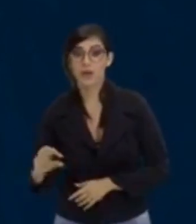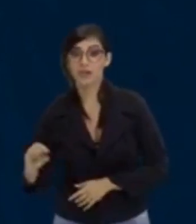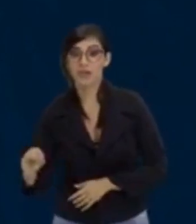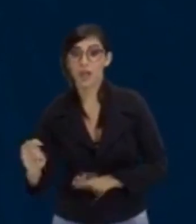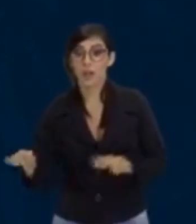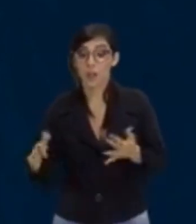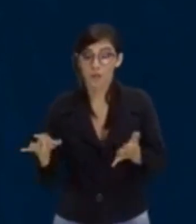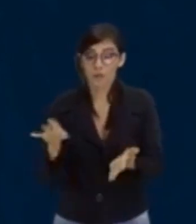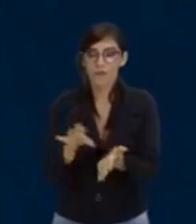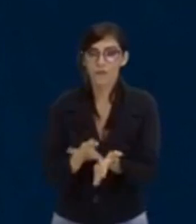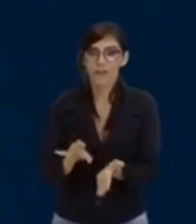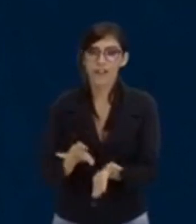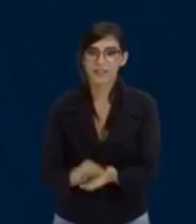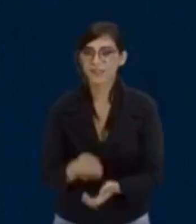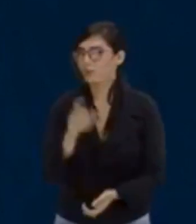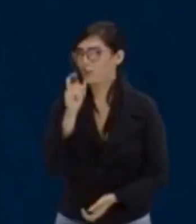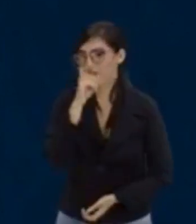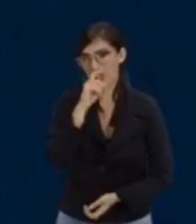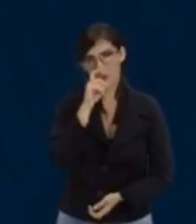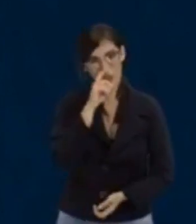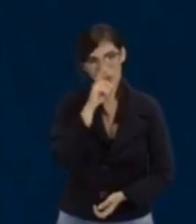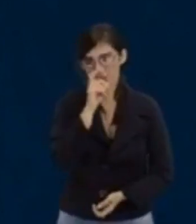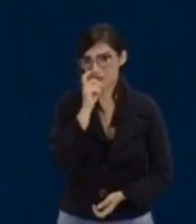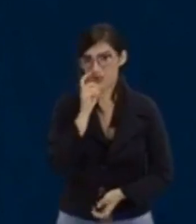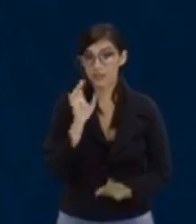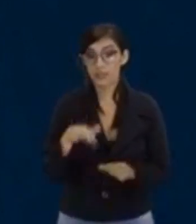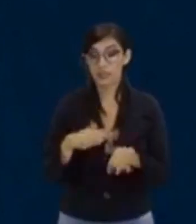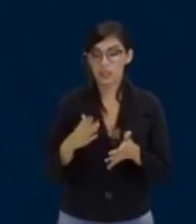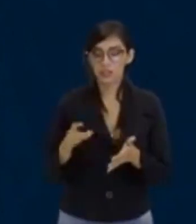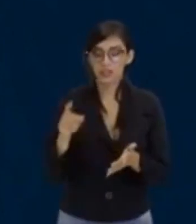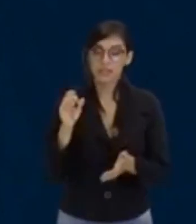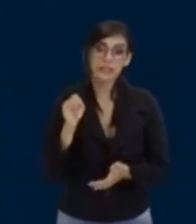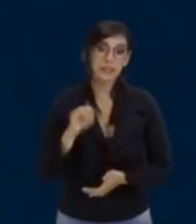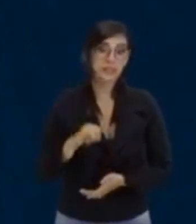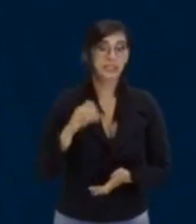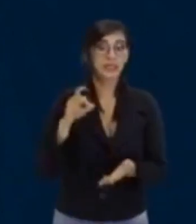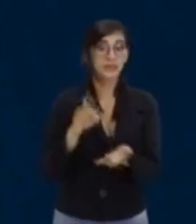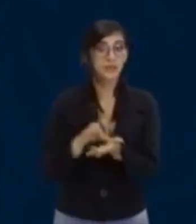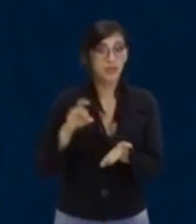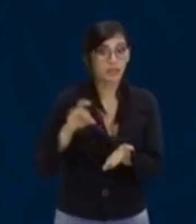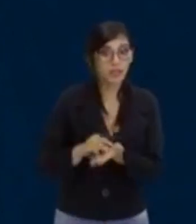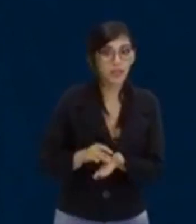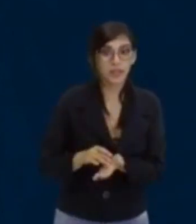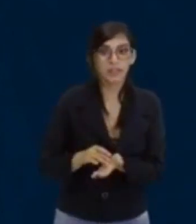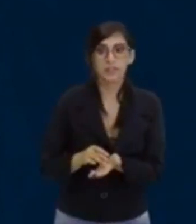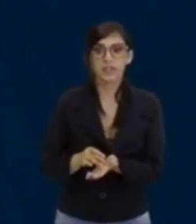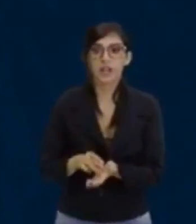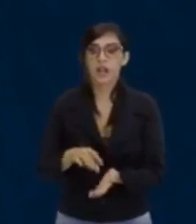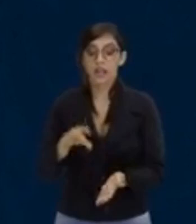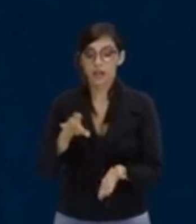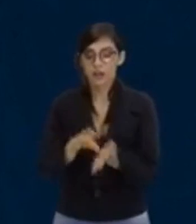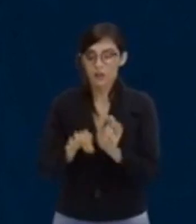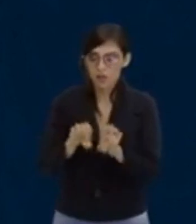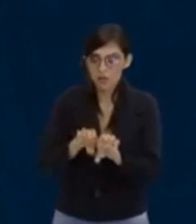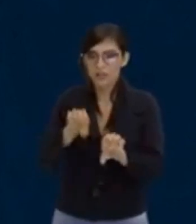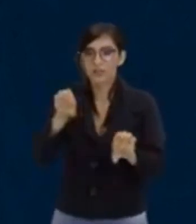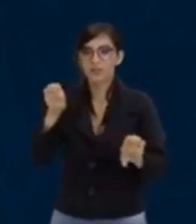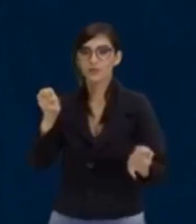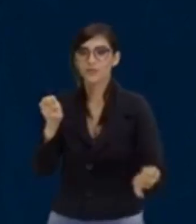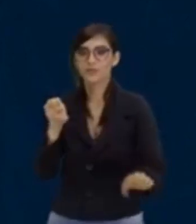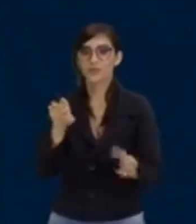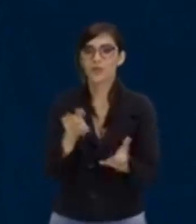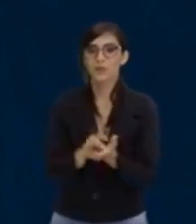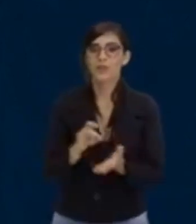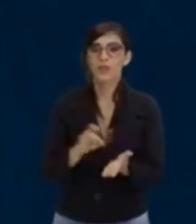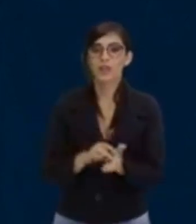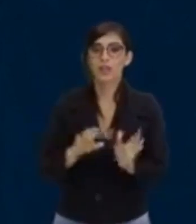mentindo para mim. Se isso é verdade, eu tornei a equação verdadeira. Logo, esse 2